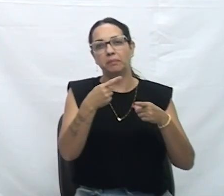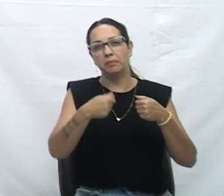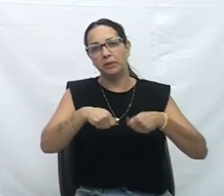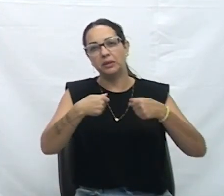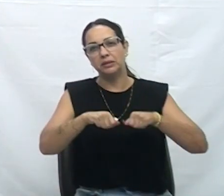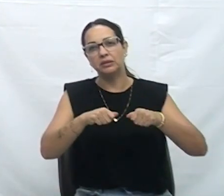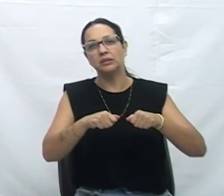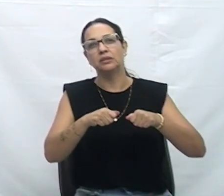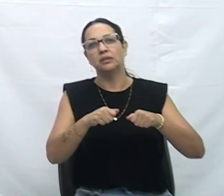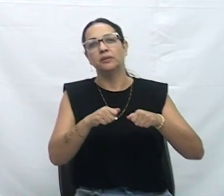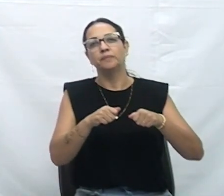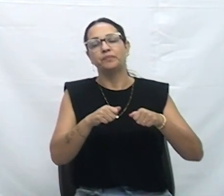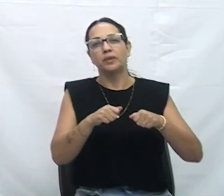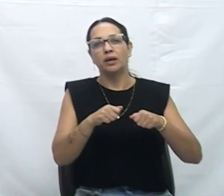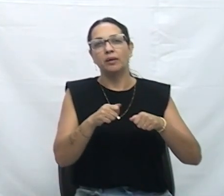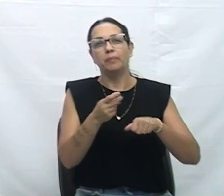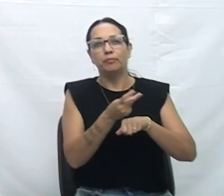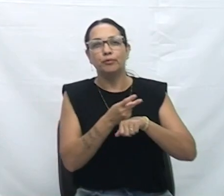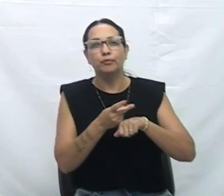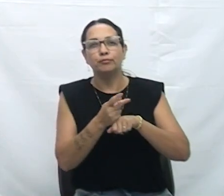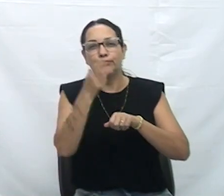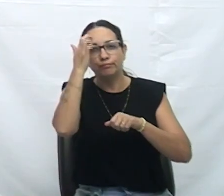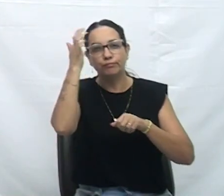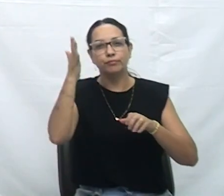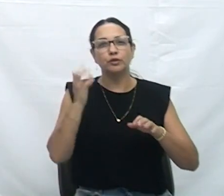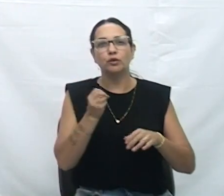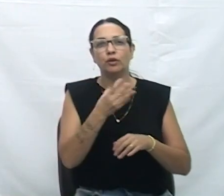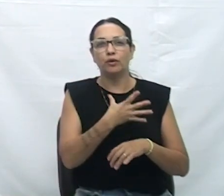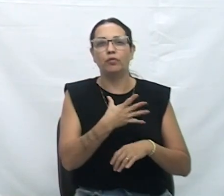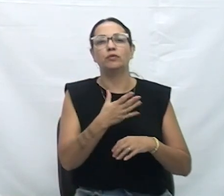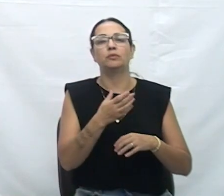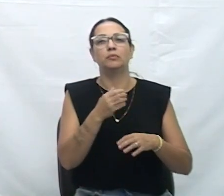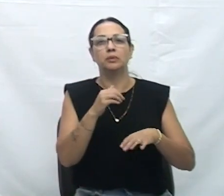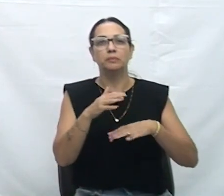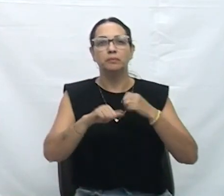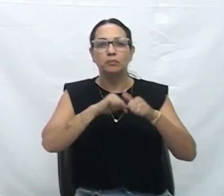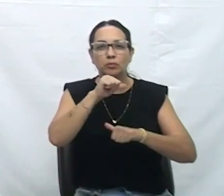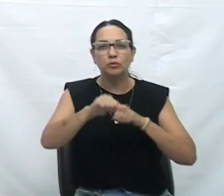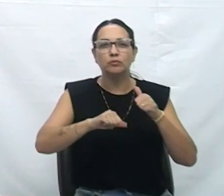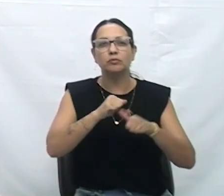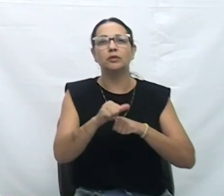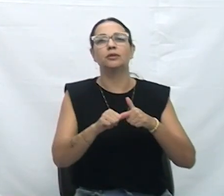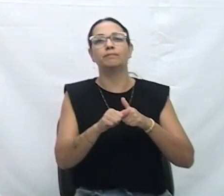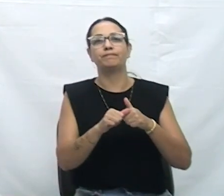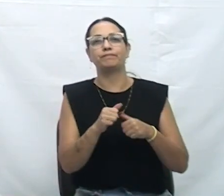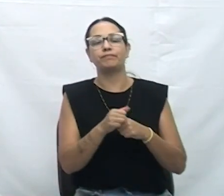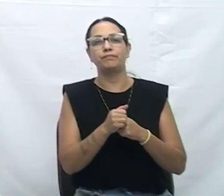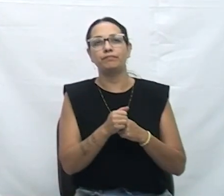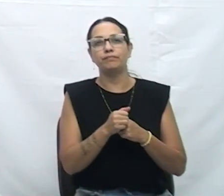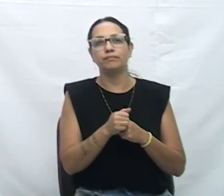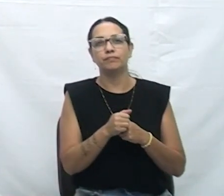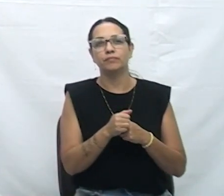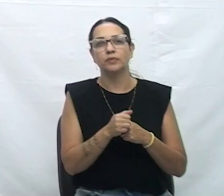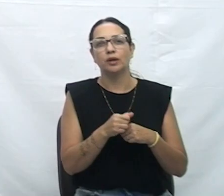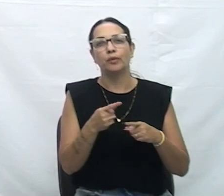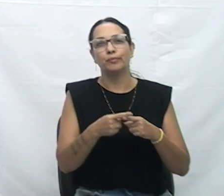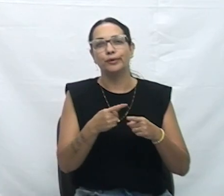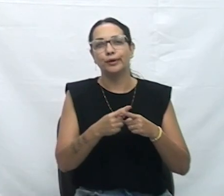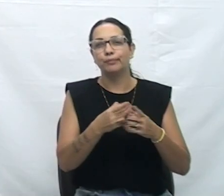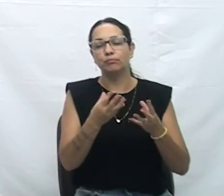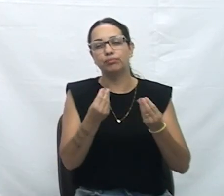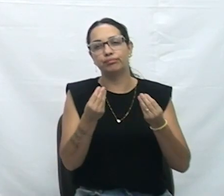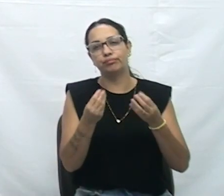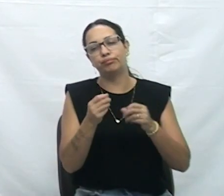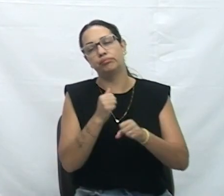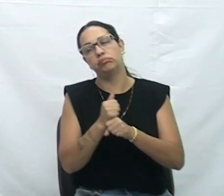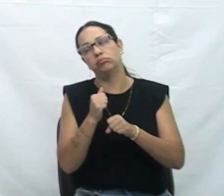para buscar essas ideias e trazer meio de requerimento, tentar mudar algumas coisas. Porque muitos anos, meu irmão Júlio